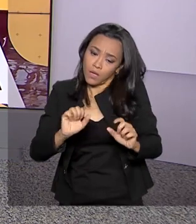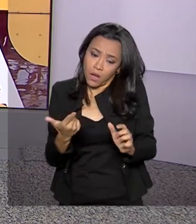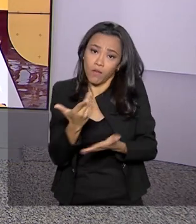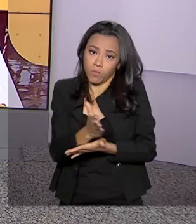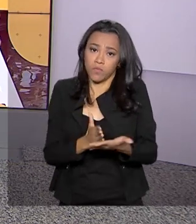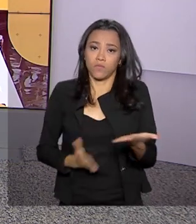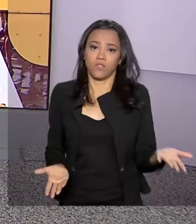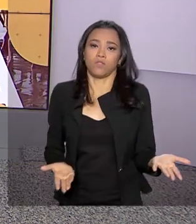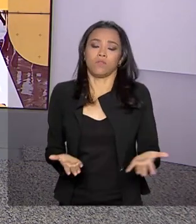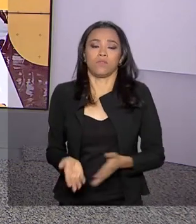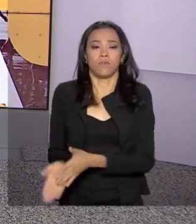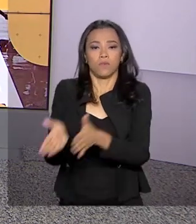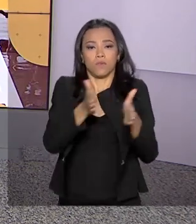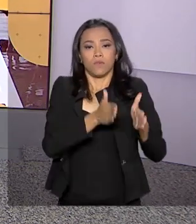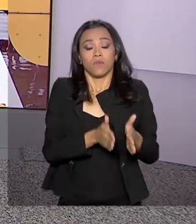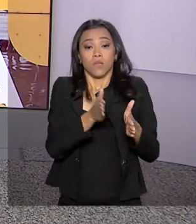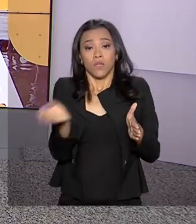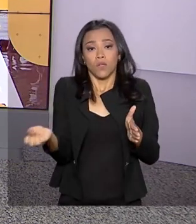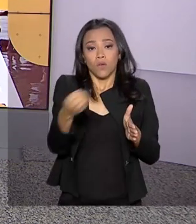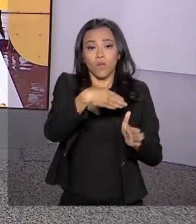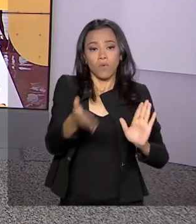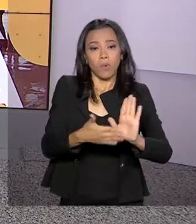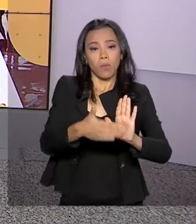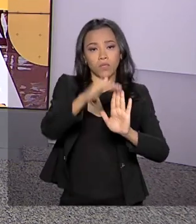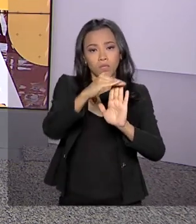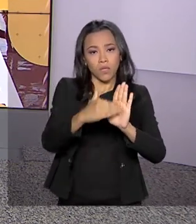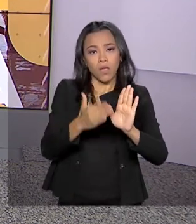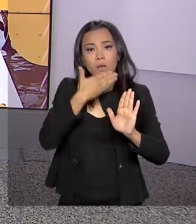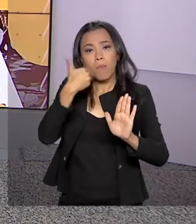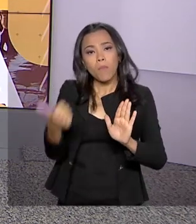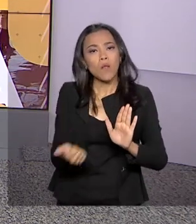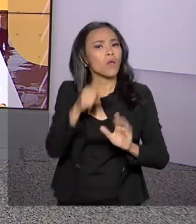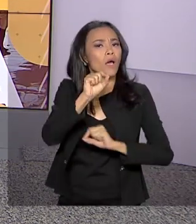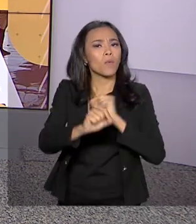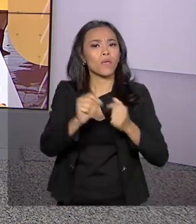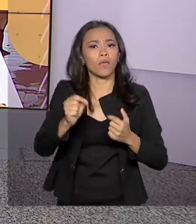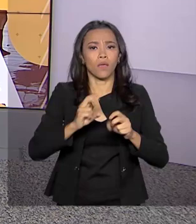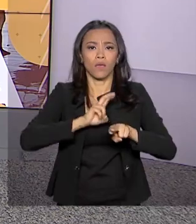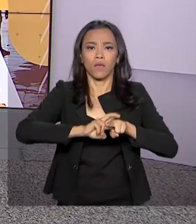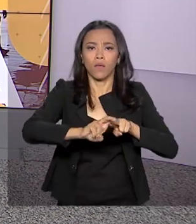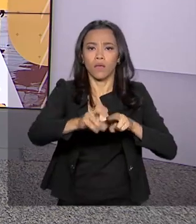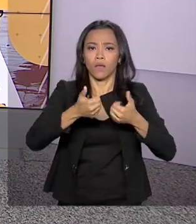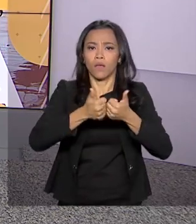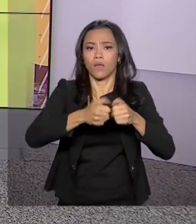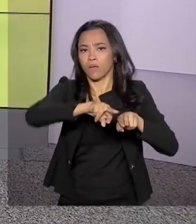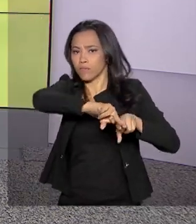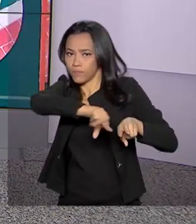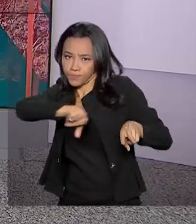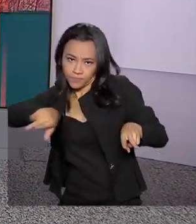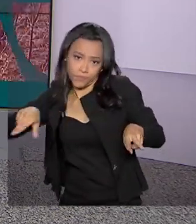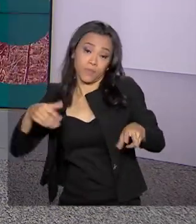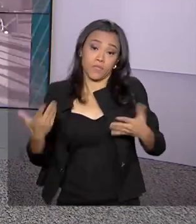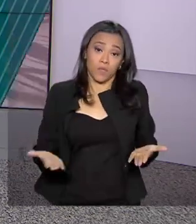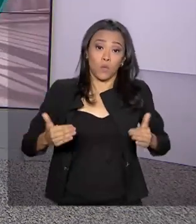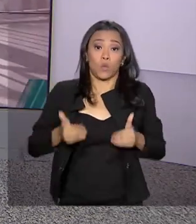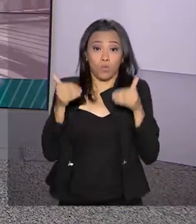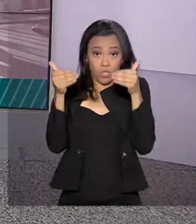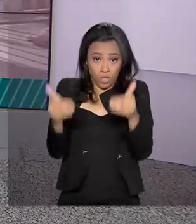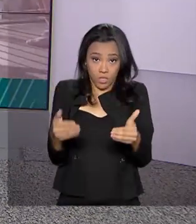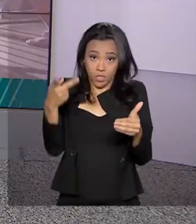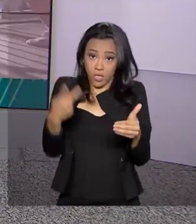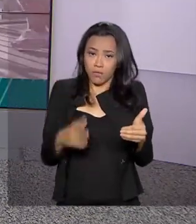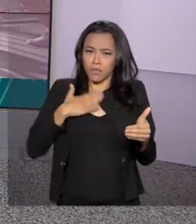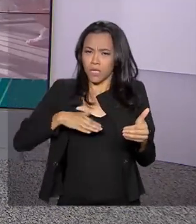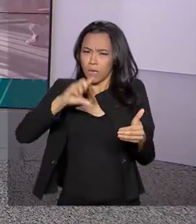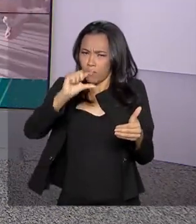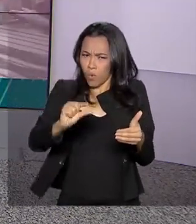E um novo programa para garantir melhorias no transporte público. O Ministério do Desenvolvimento Regional lança daqui a